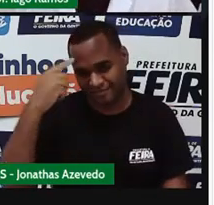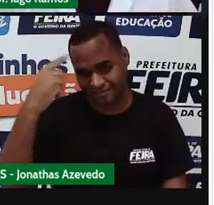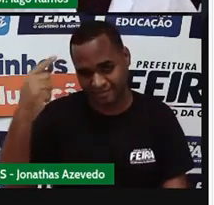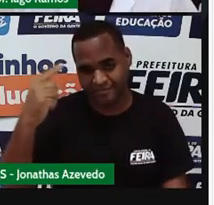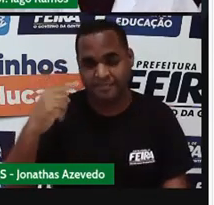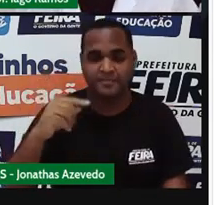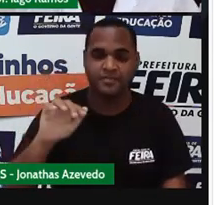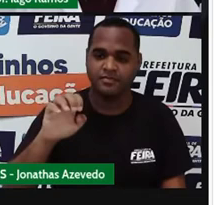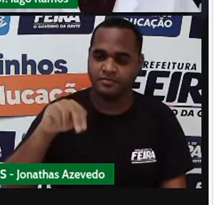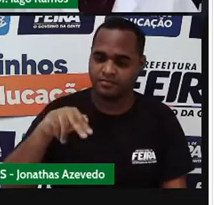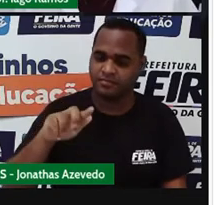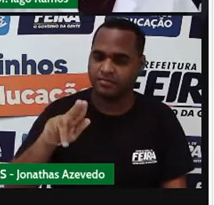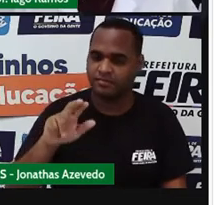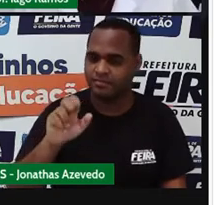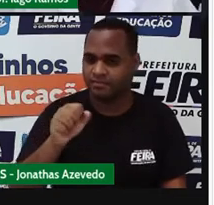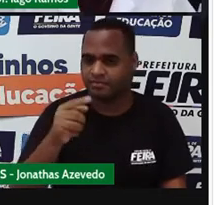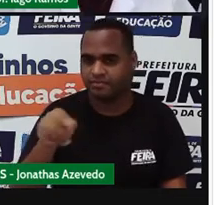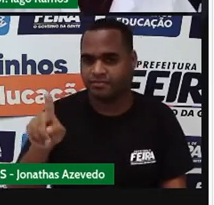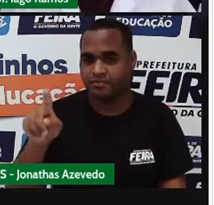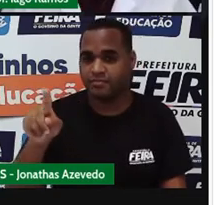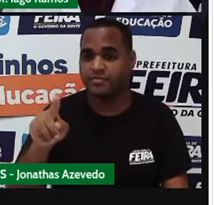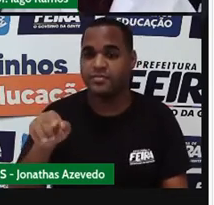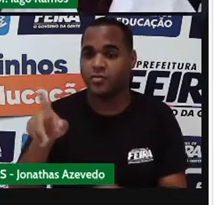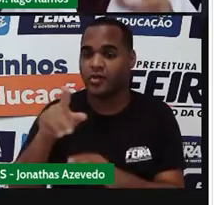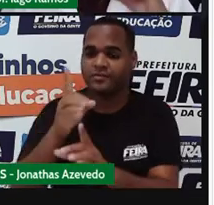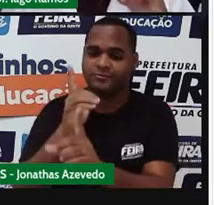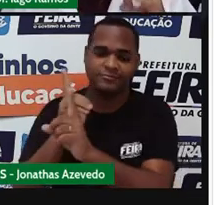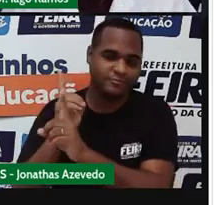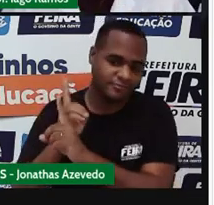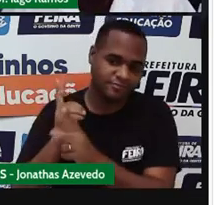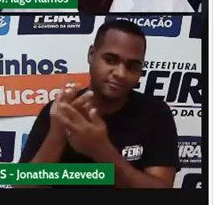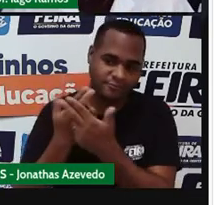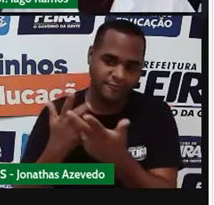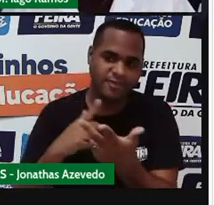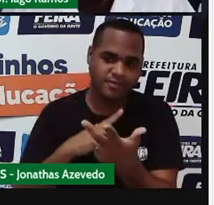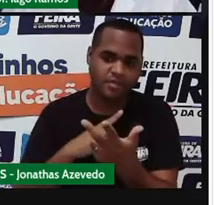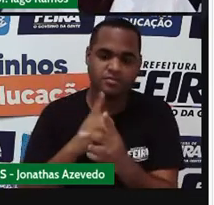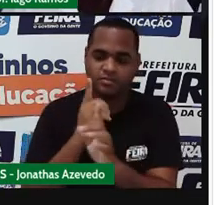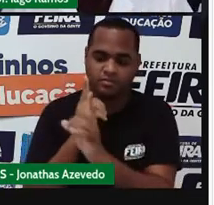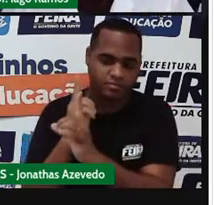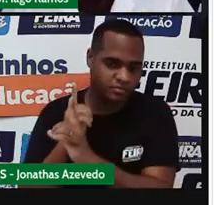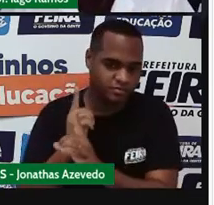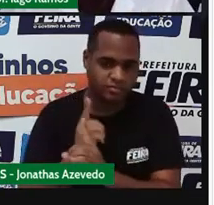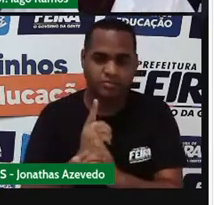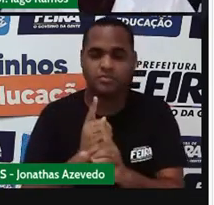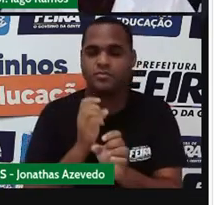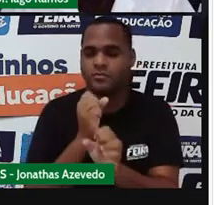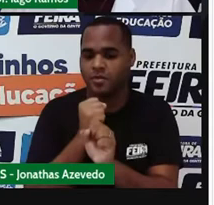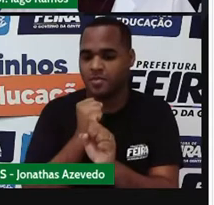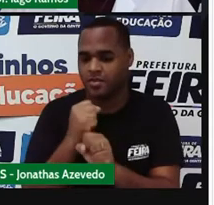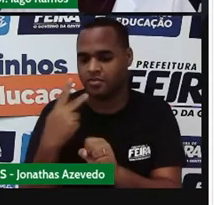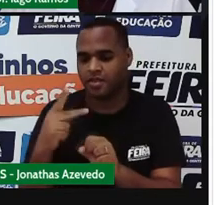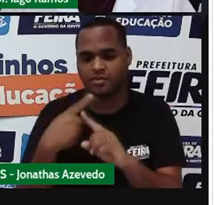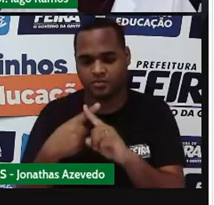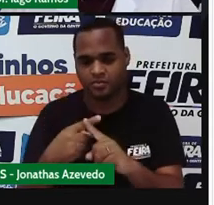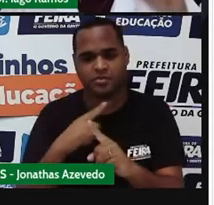nos ajuda a encontrar qual é a massa de cada pezinho daquele que tem o X, certo?